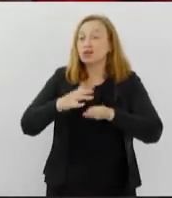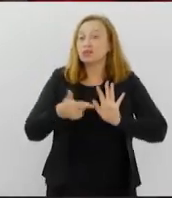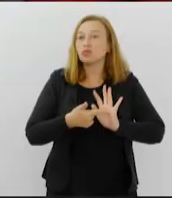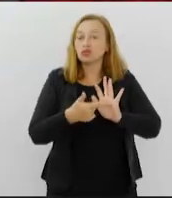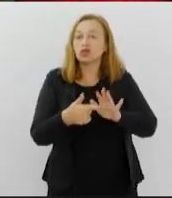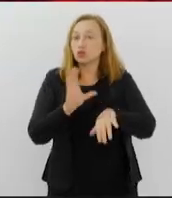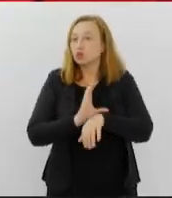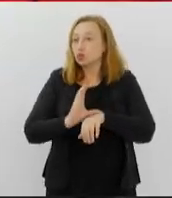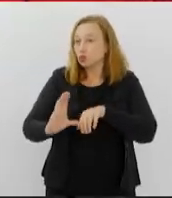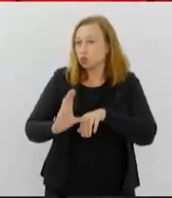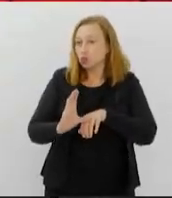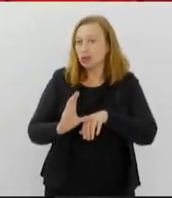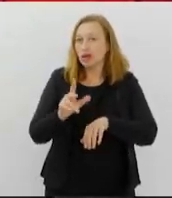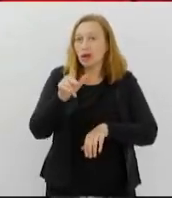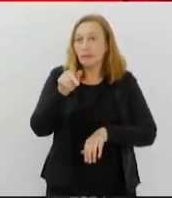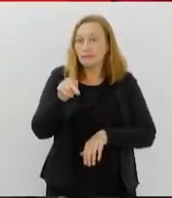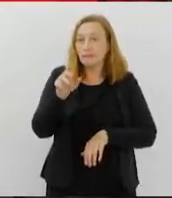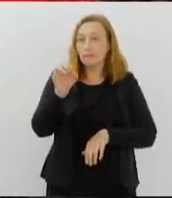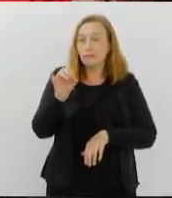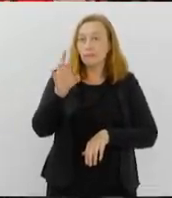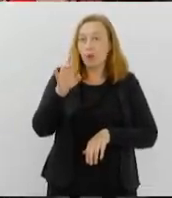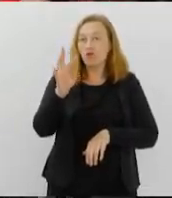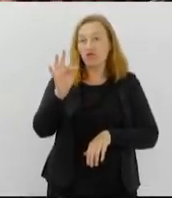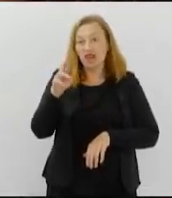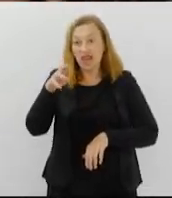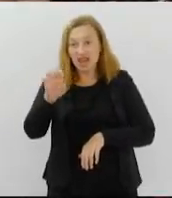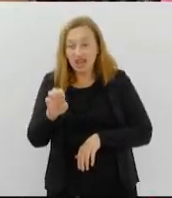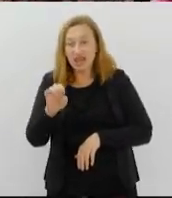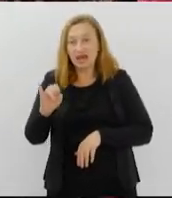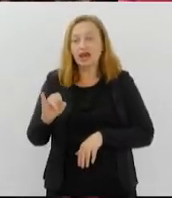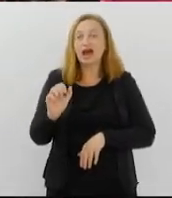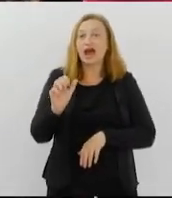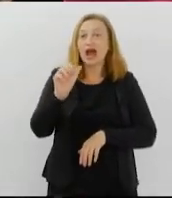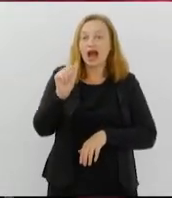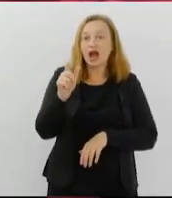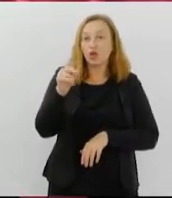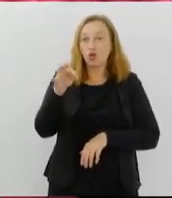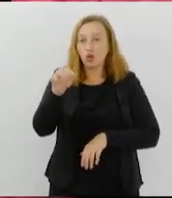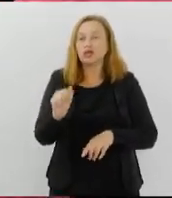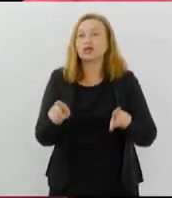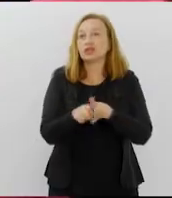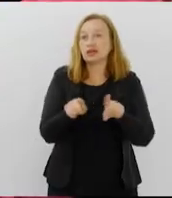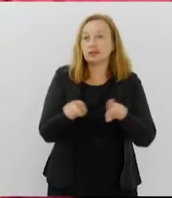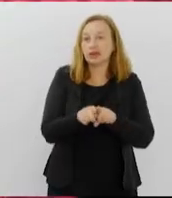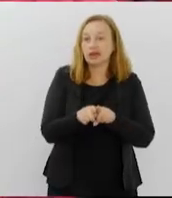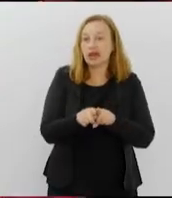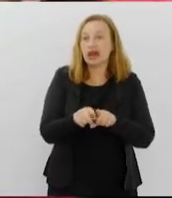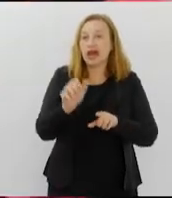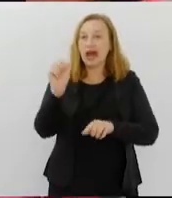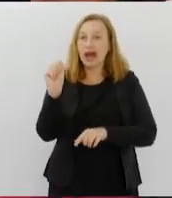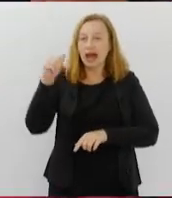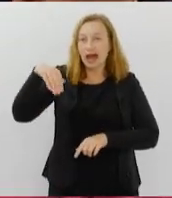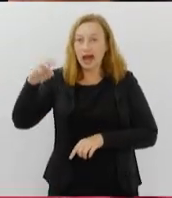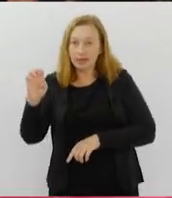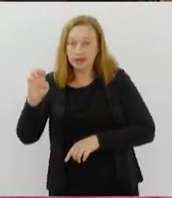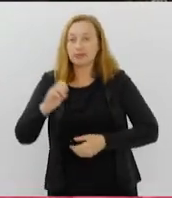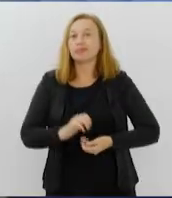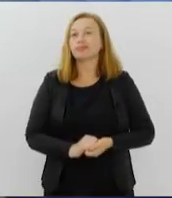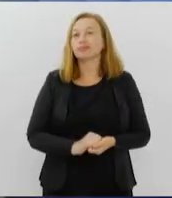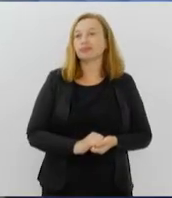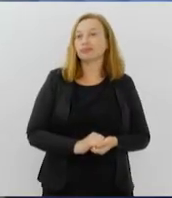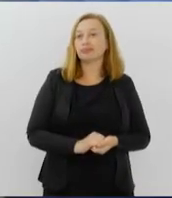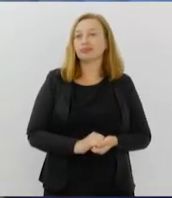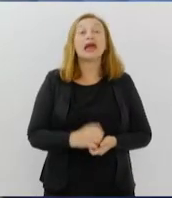curso estão a porferia aguda intermitente e a atrofia muscular espinhal, conhecida como AME.